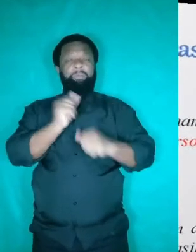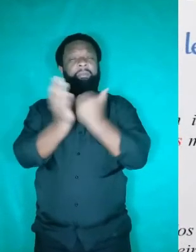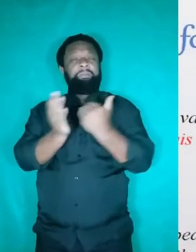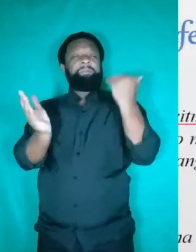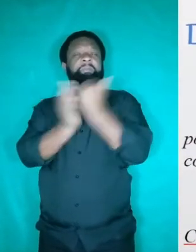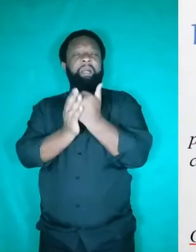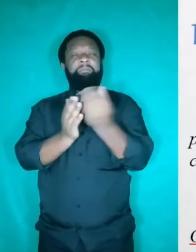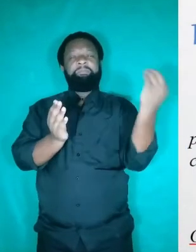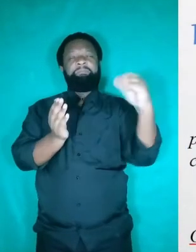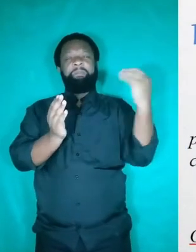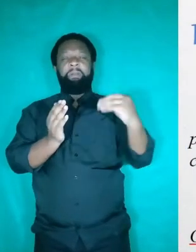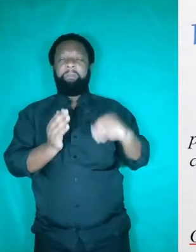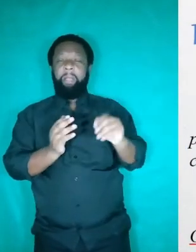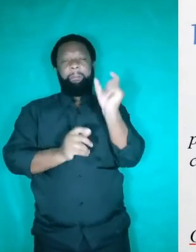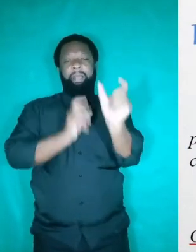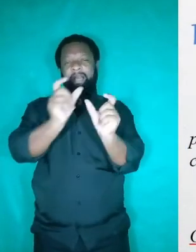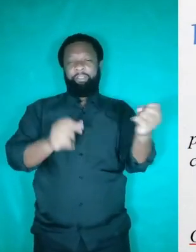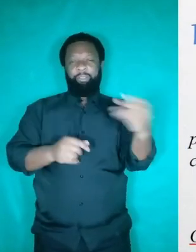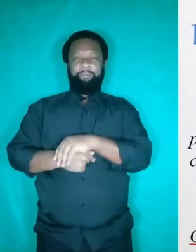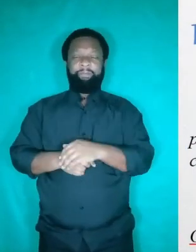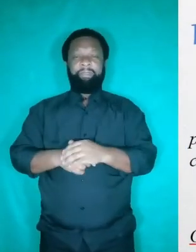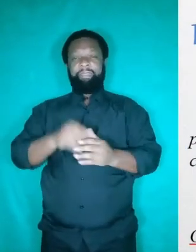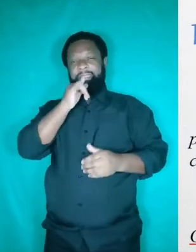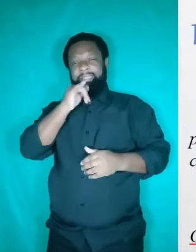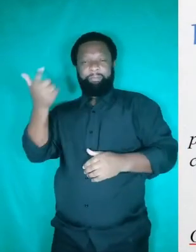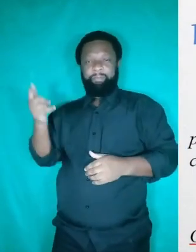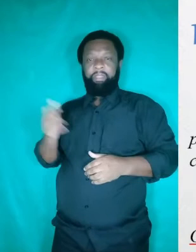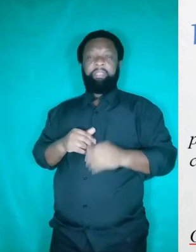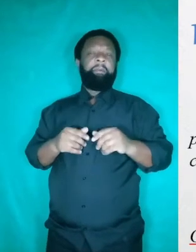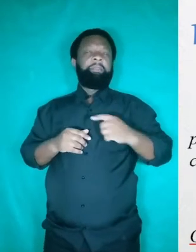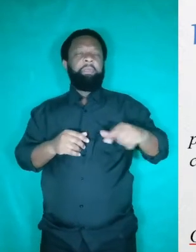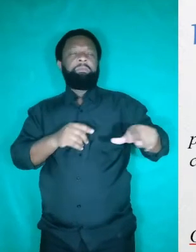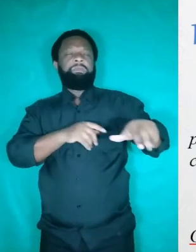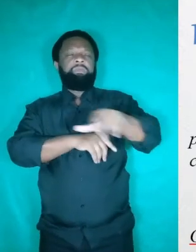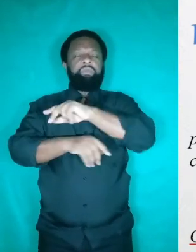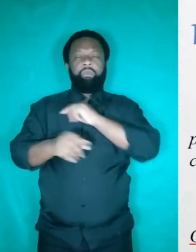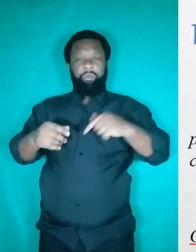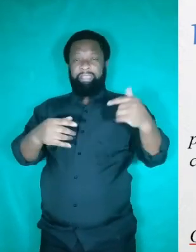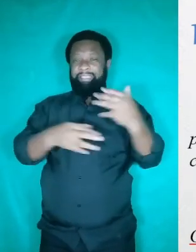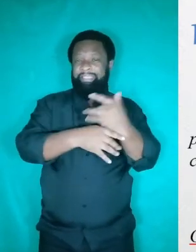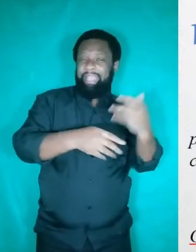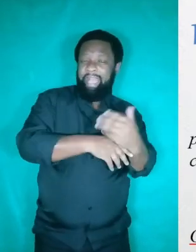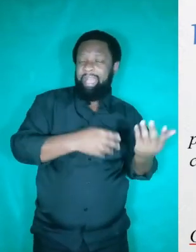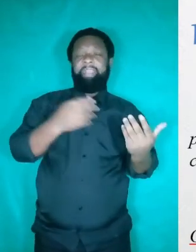lexicais. Olha como ficaria. Tais recursos manipulam nessa cidade o filme brasileiro.